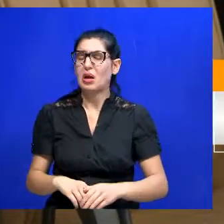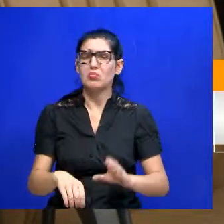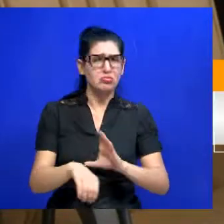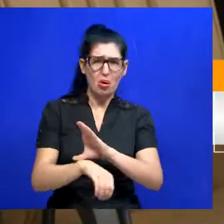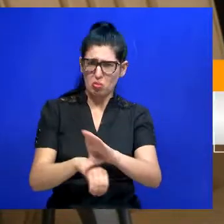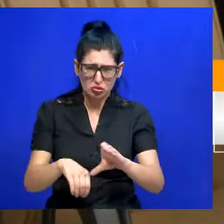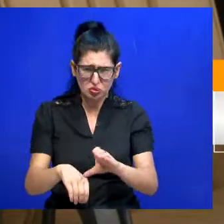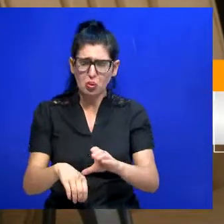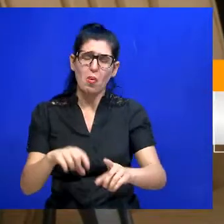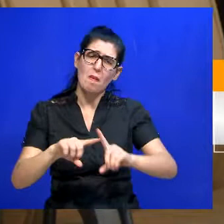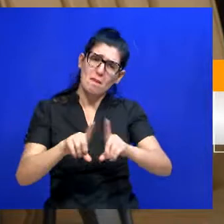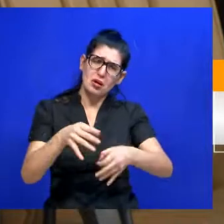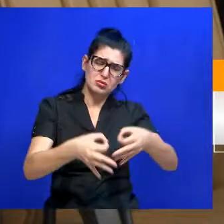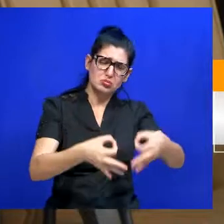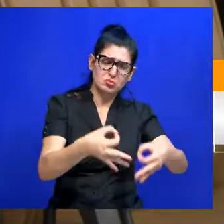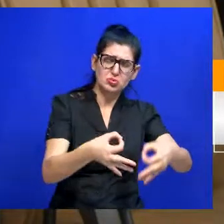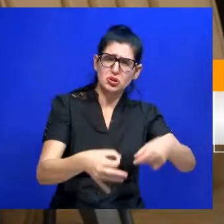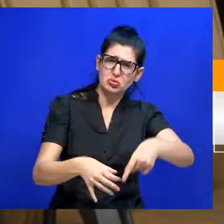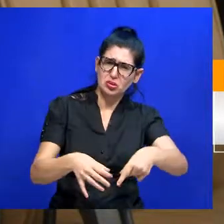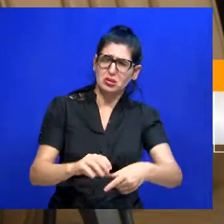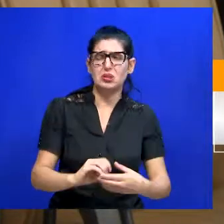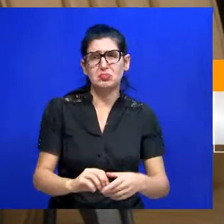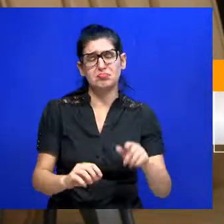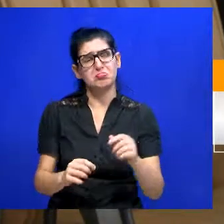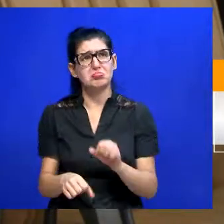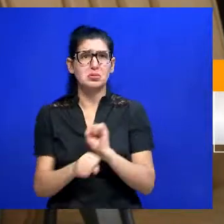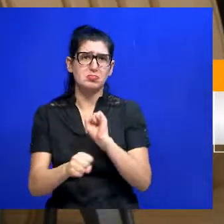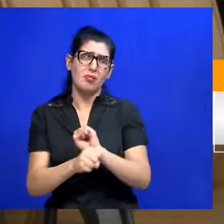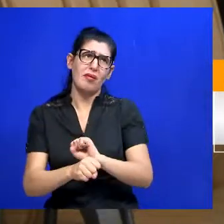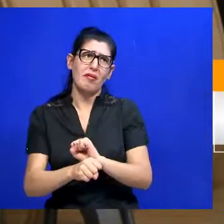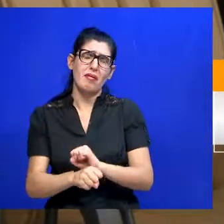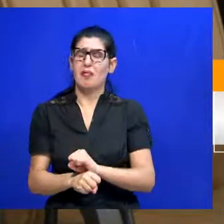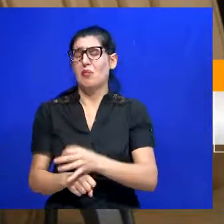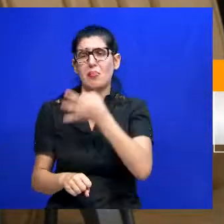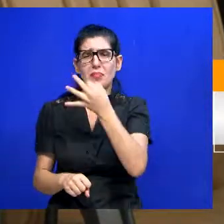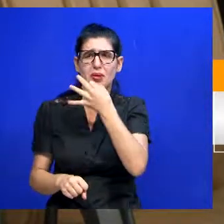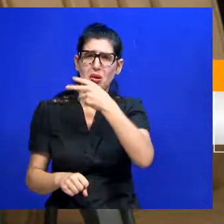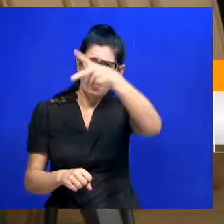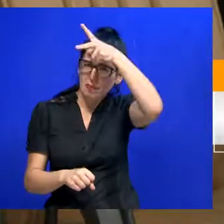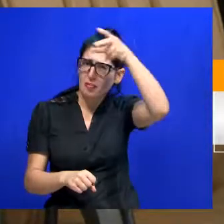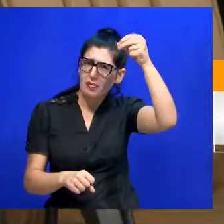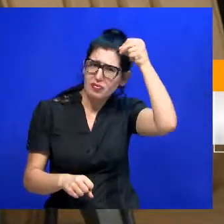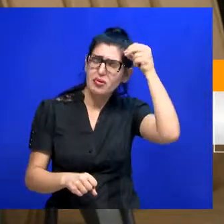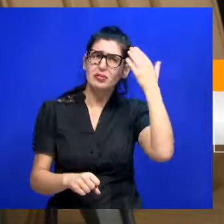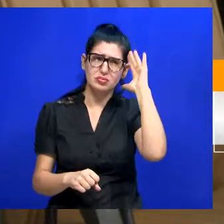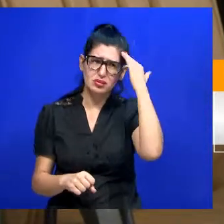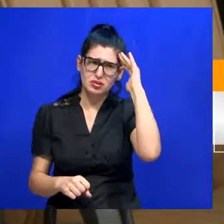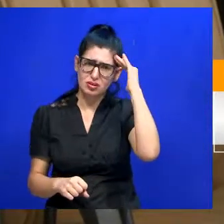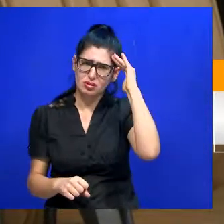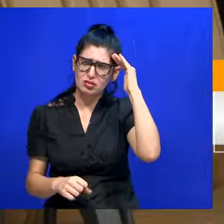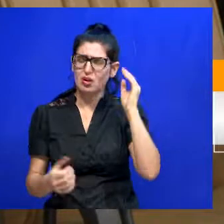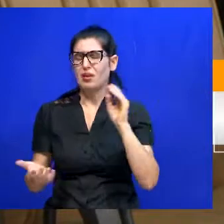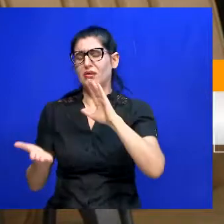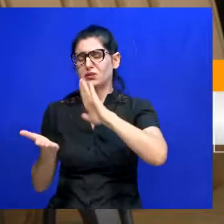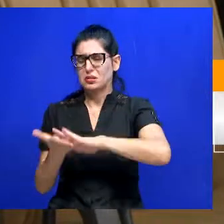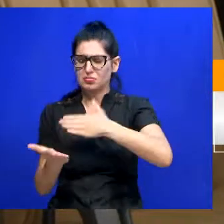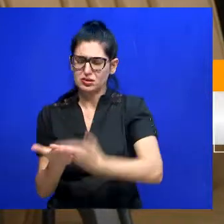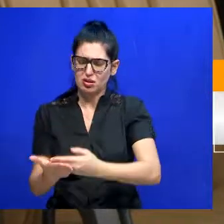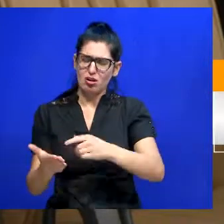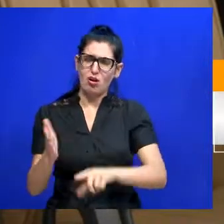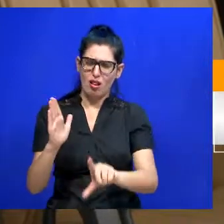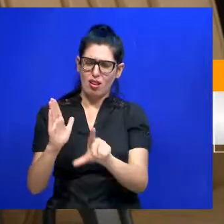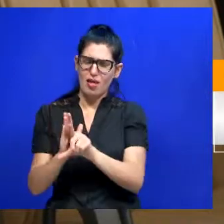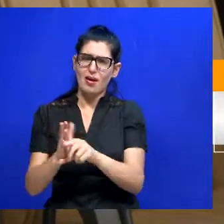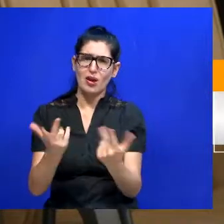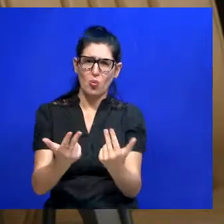nosso jurídico aqui. Eu espero que o nosso prefeito, ele tenha o mesmo entendimento da lei, como o João